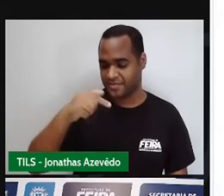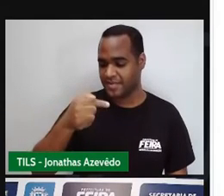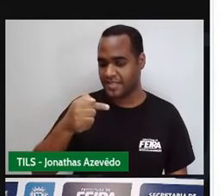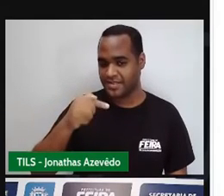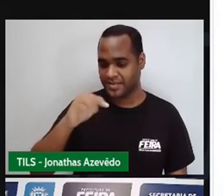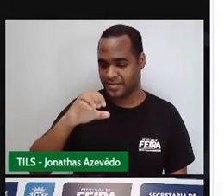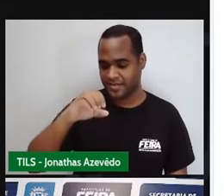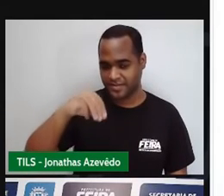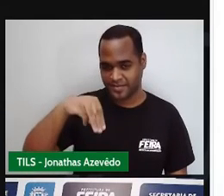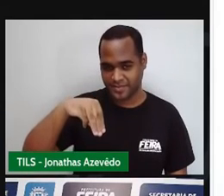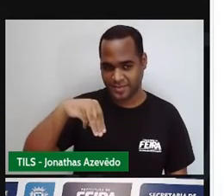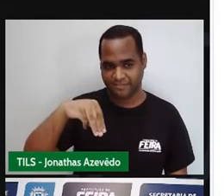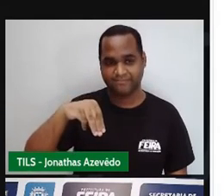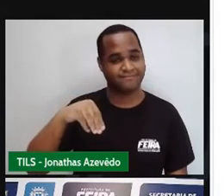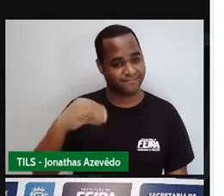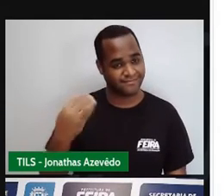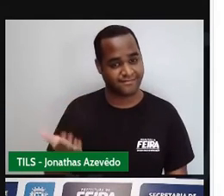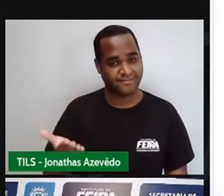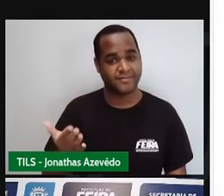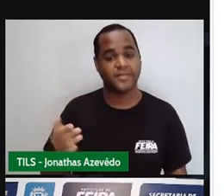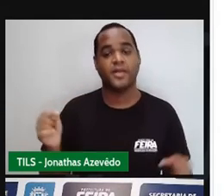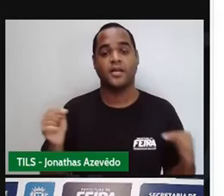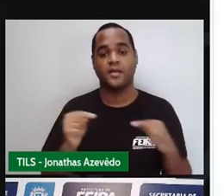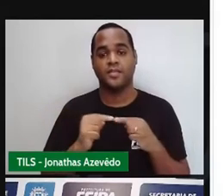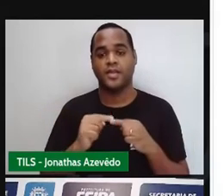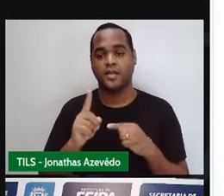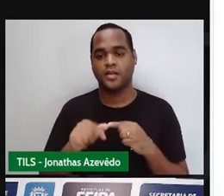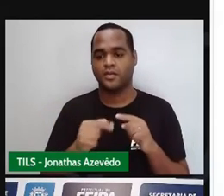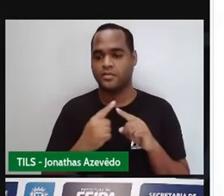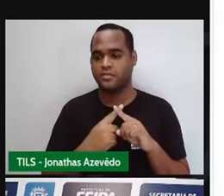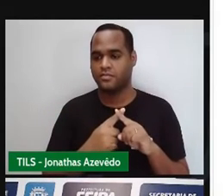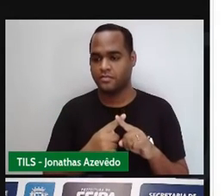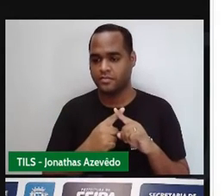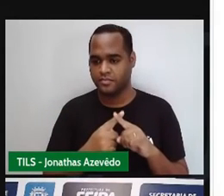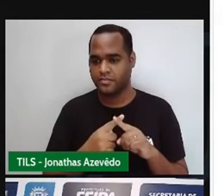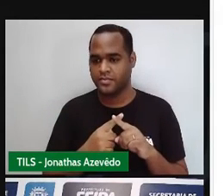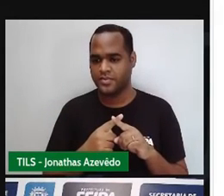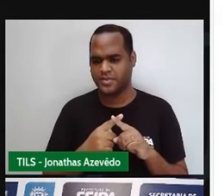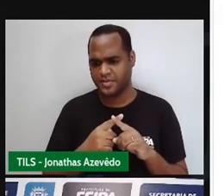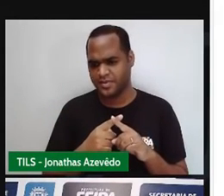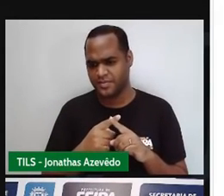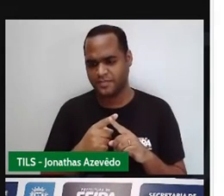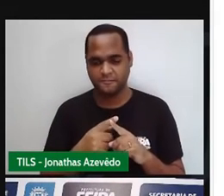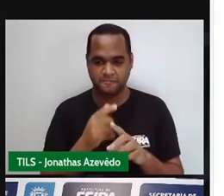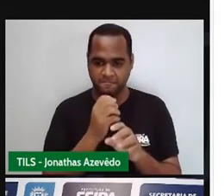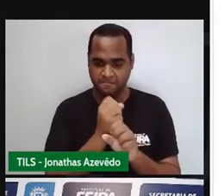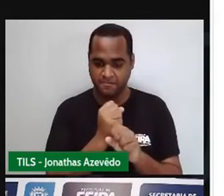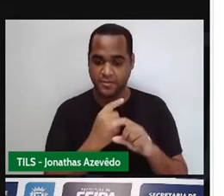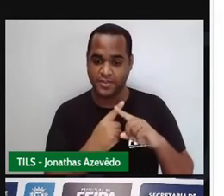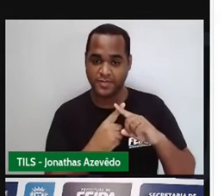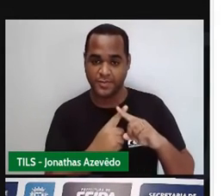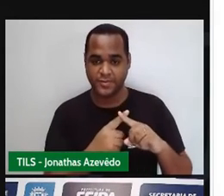centímetros que vai ser multiplicado pelos 6 centímetros